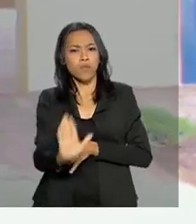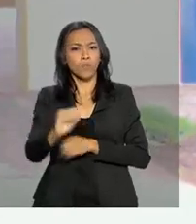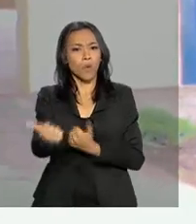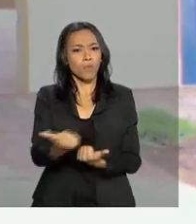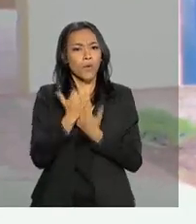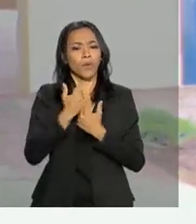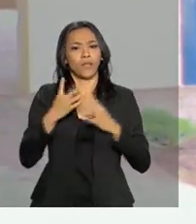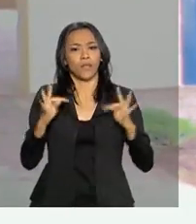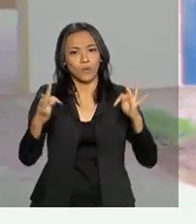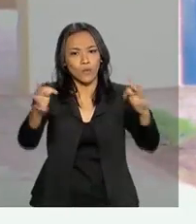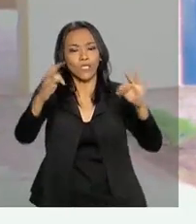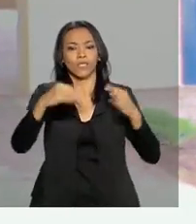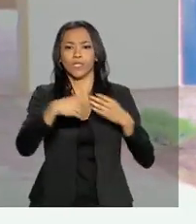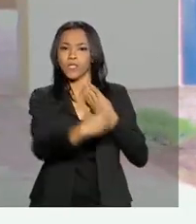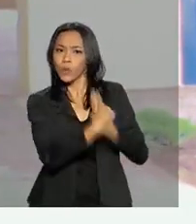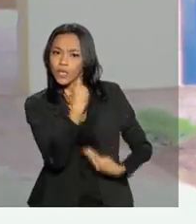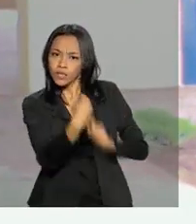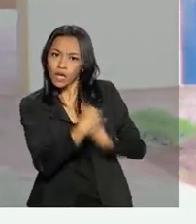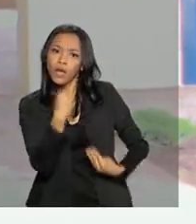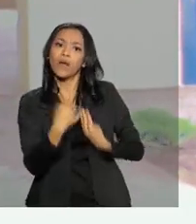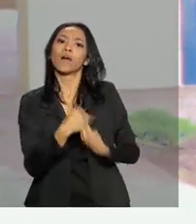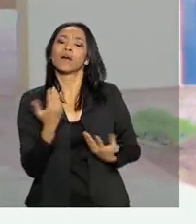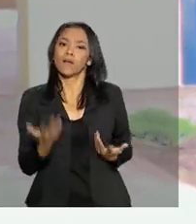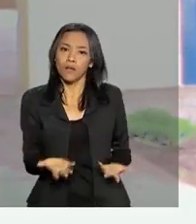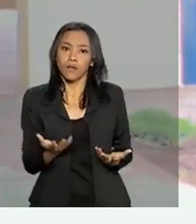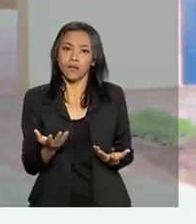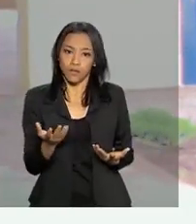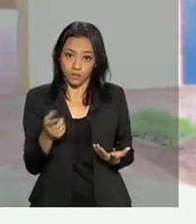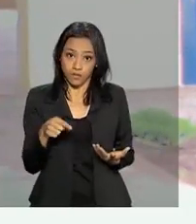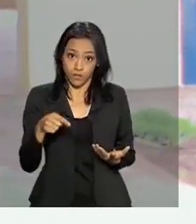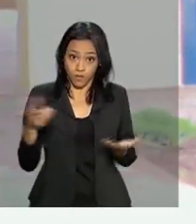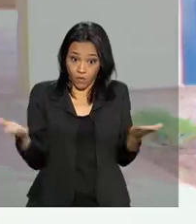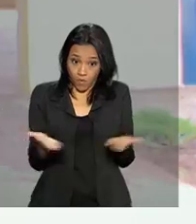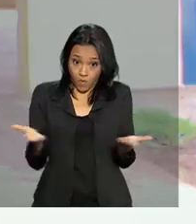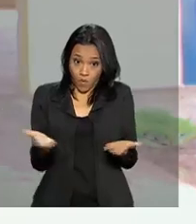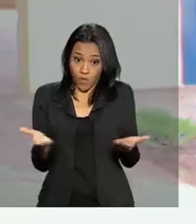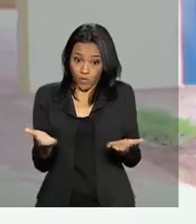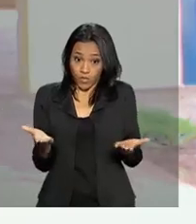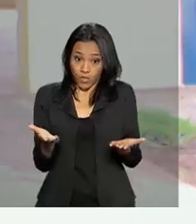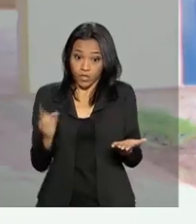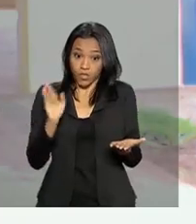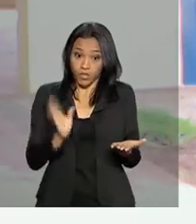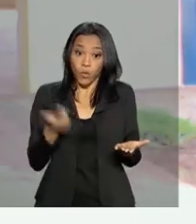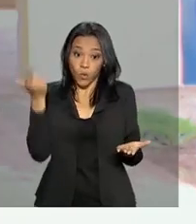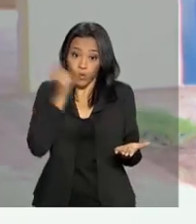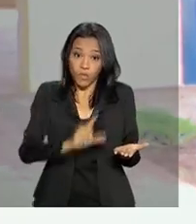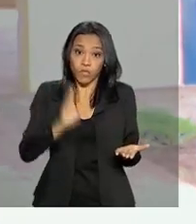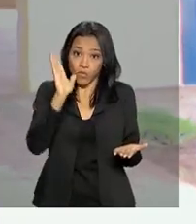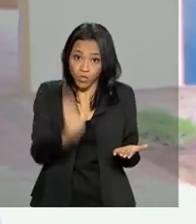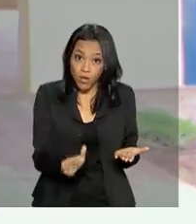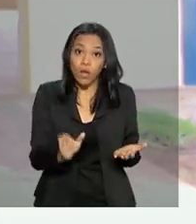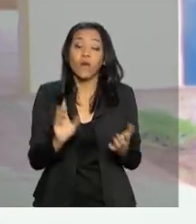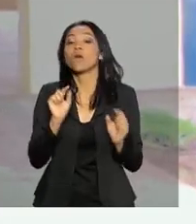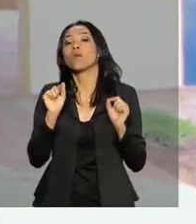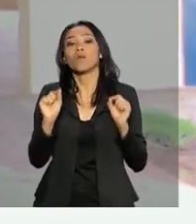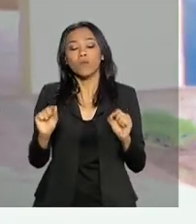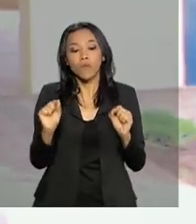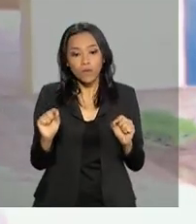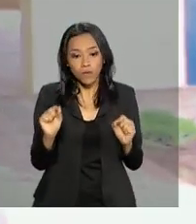os técnicos têm trabalhado com os produtores, nós, em duas campanhas consecutivas, conseguimos atingir